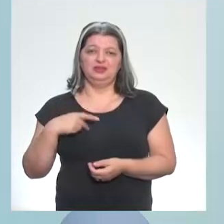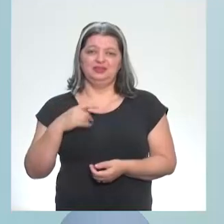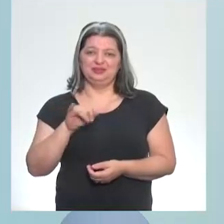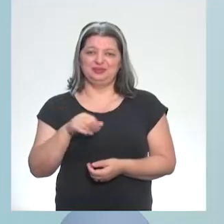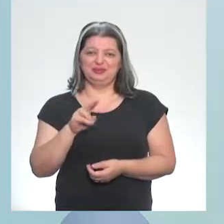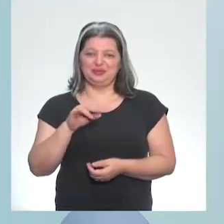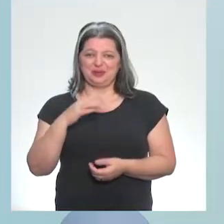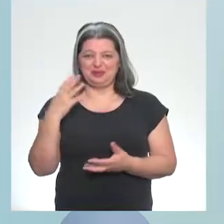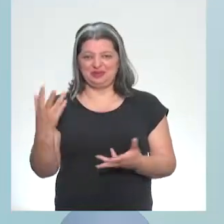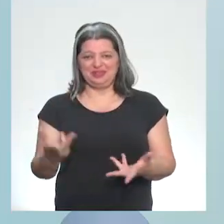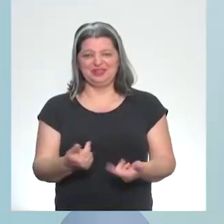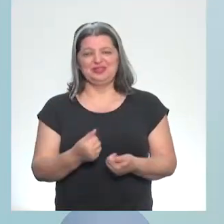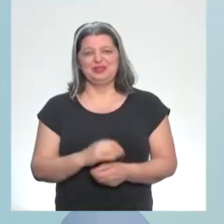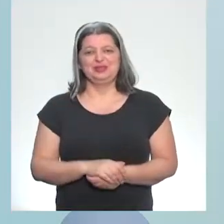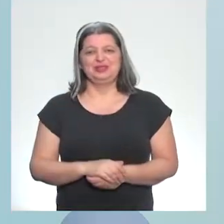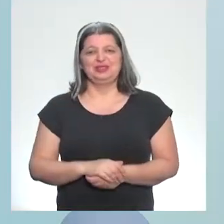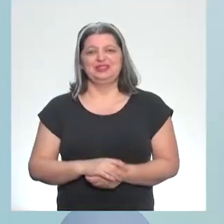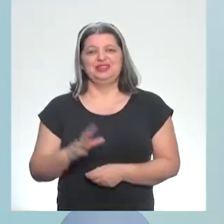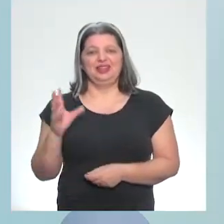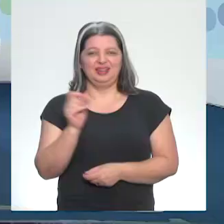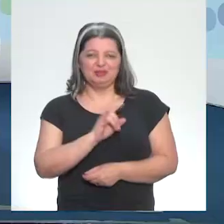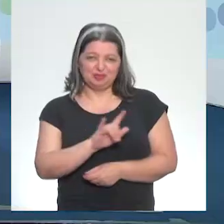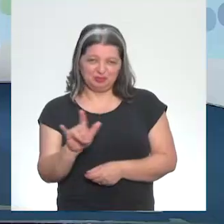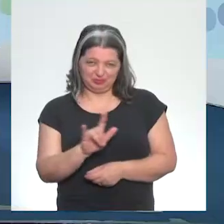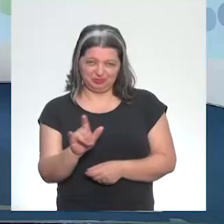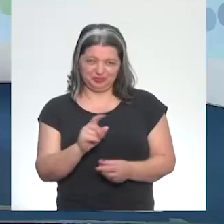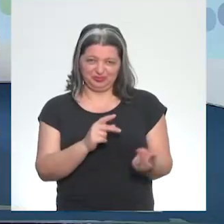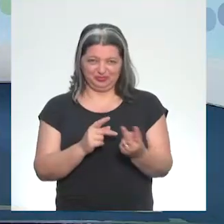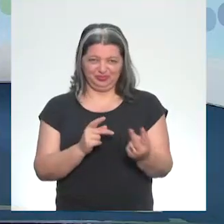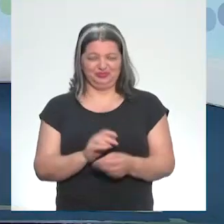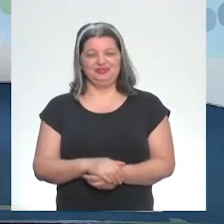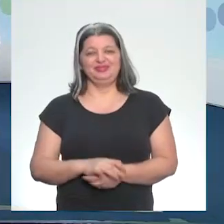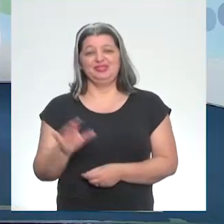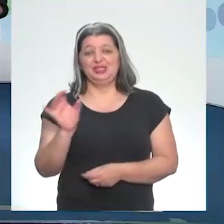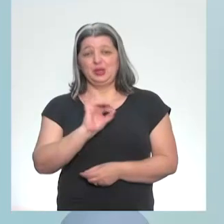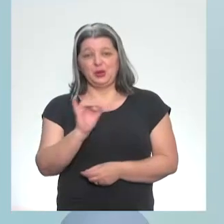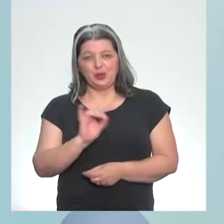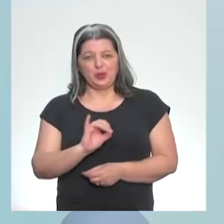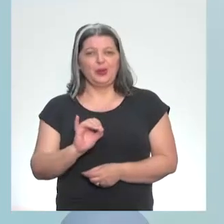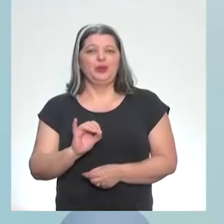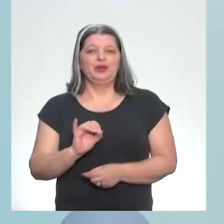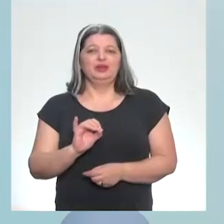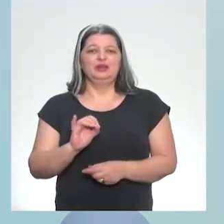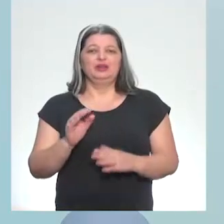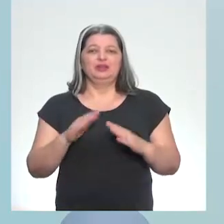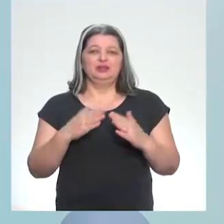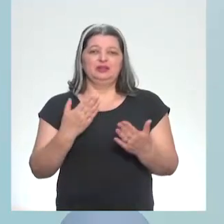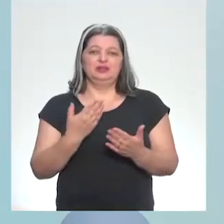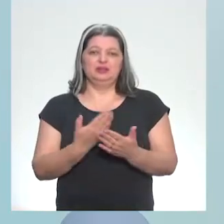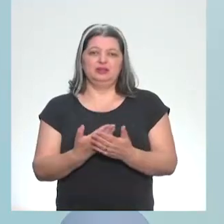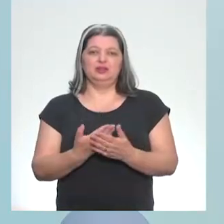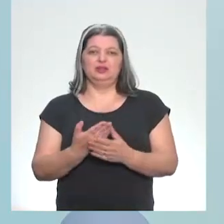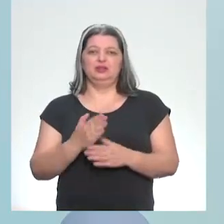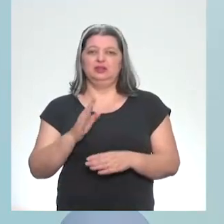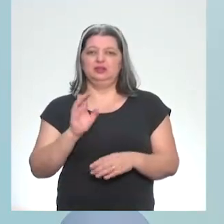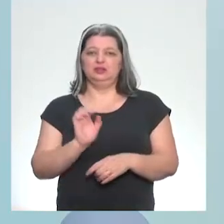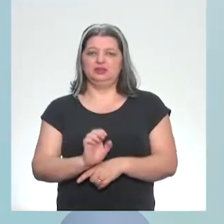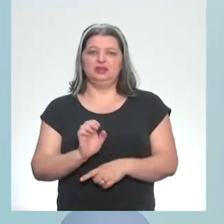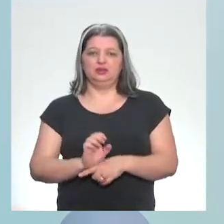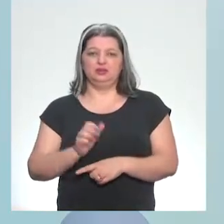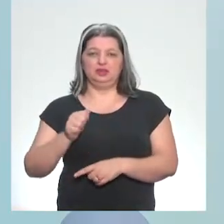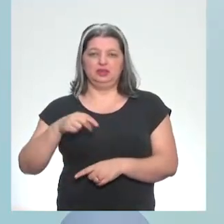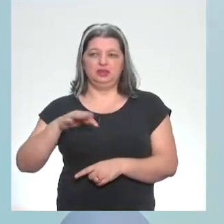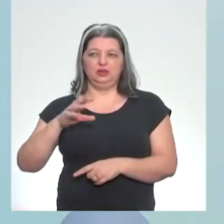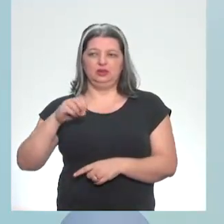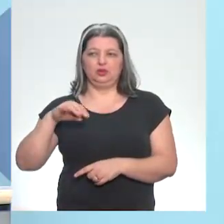maravilhosa, eu tenho que ler. A mão de vocês duas, fala oi para os alunos da PEI, Escola Estadual Antônio Marincruz, Marinópolis.